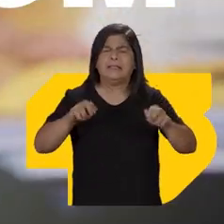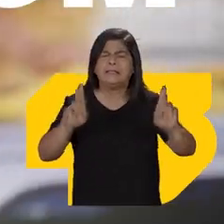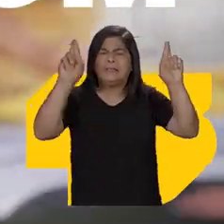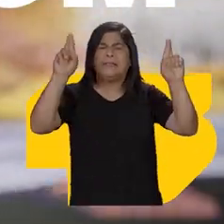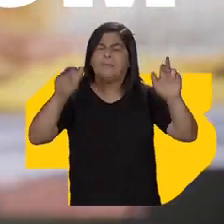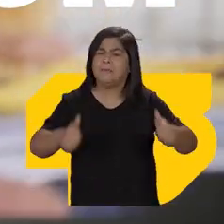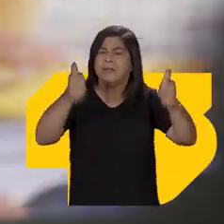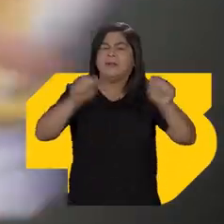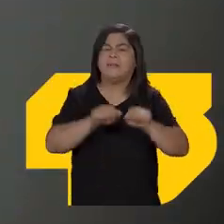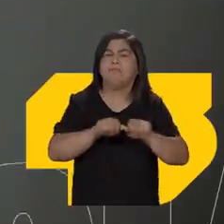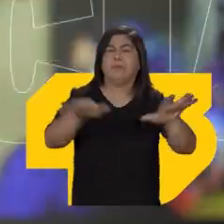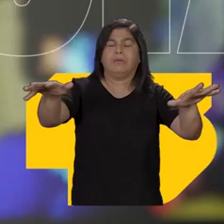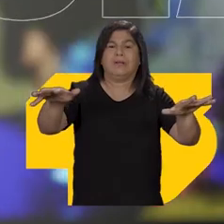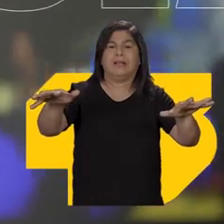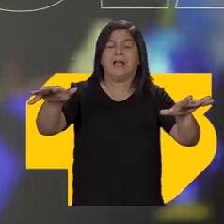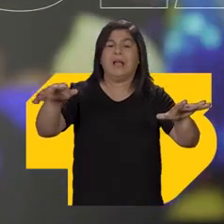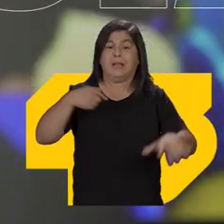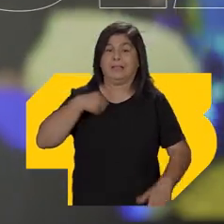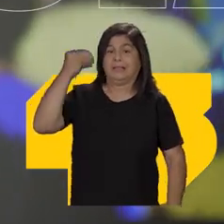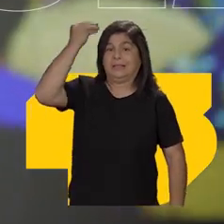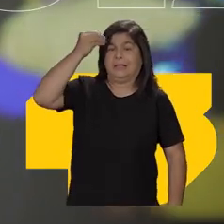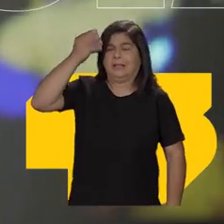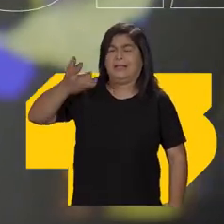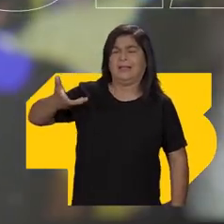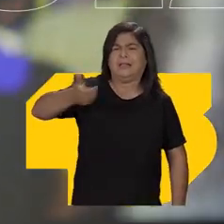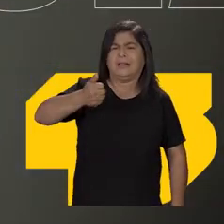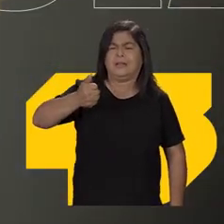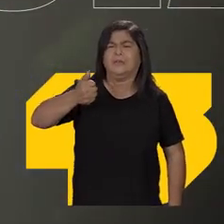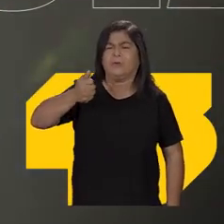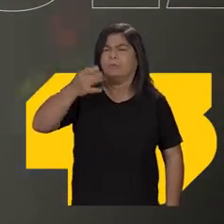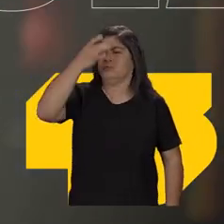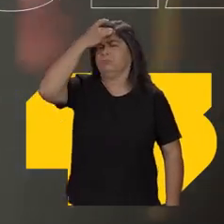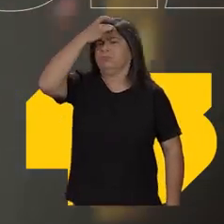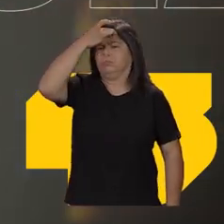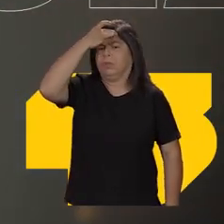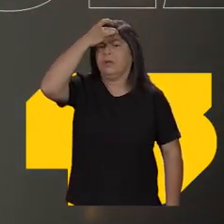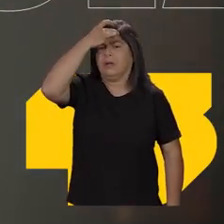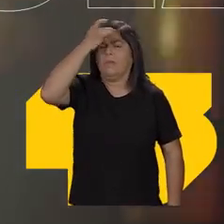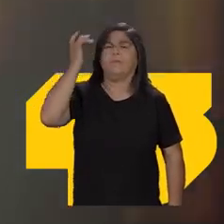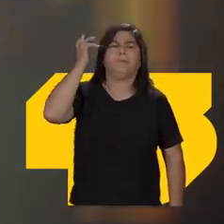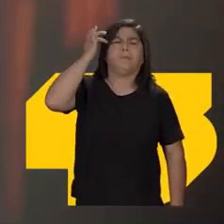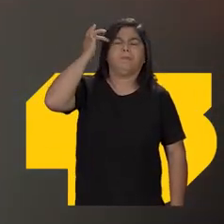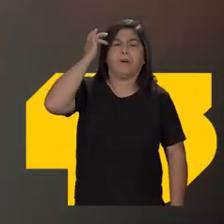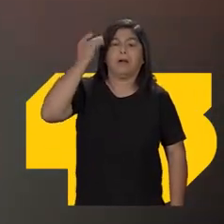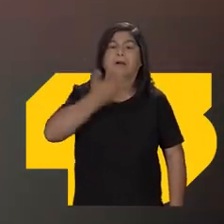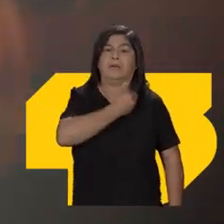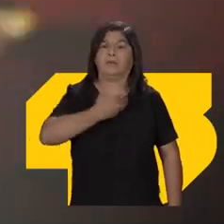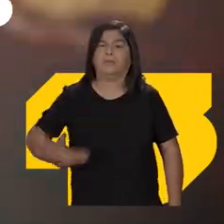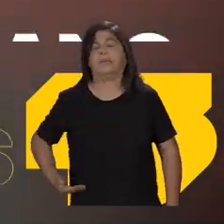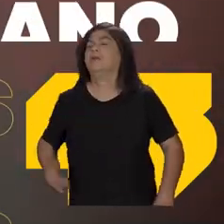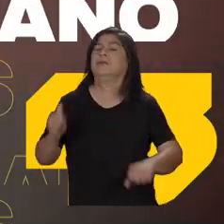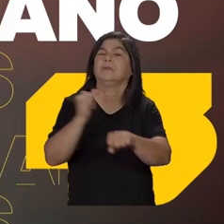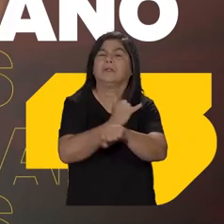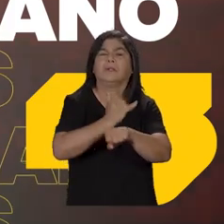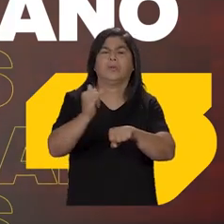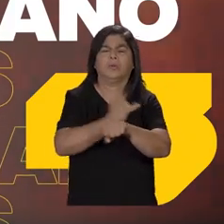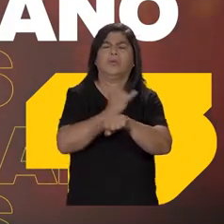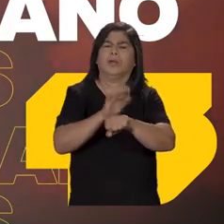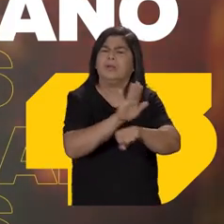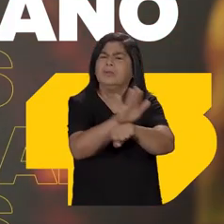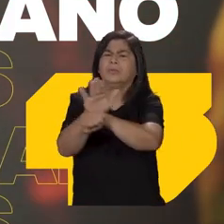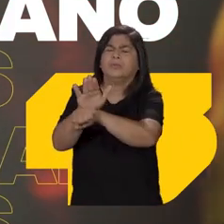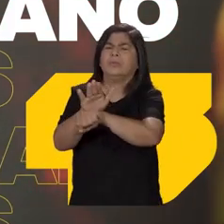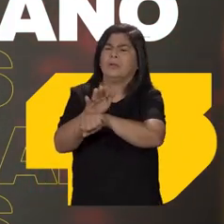as coisas vão melhorar. Carrego comigo uma experiência nova, uma nova mentalidade. Vou fazer um novo modelo de governo, um modelo mais